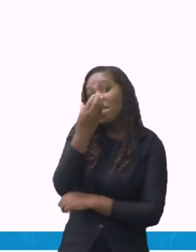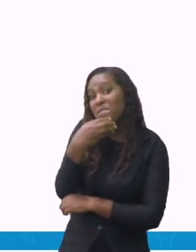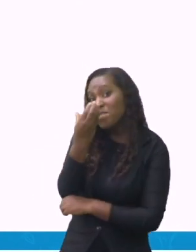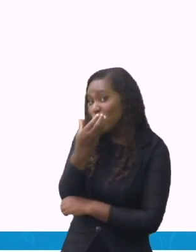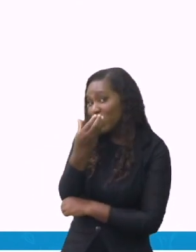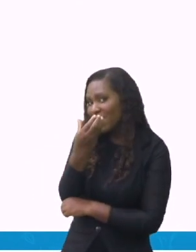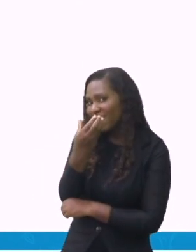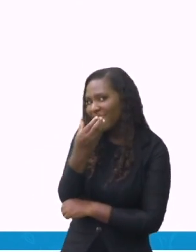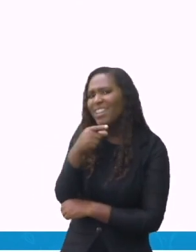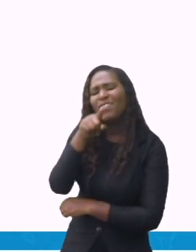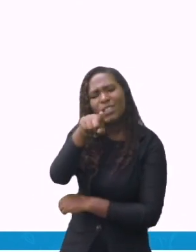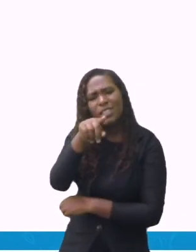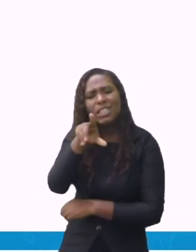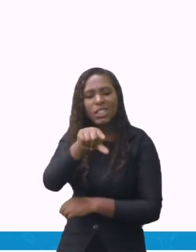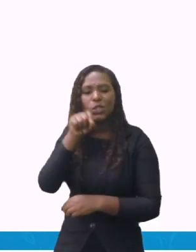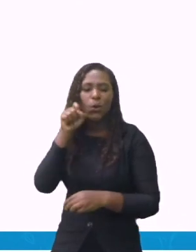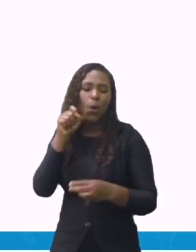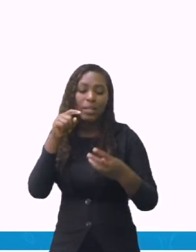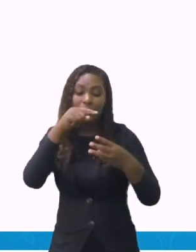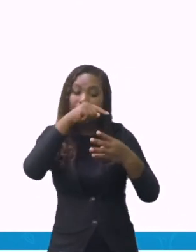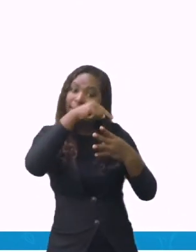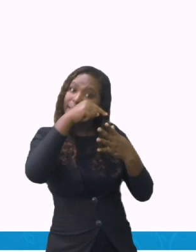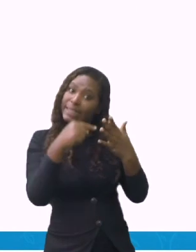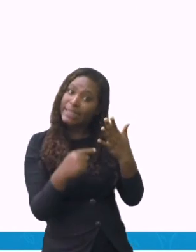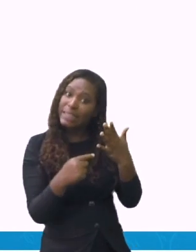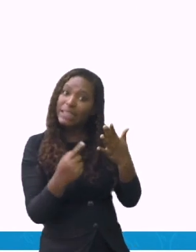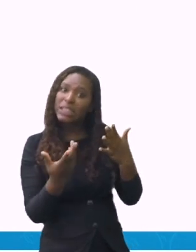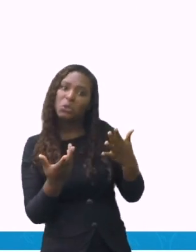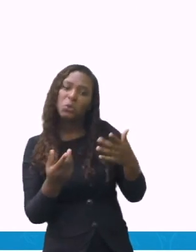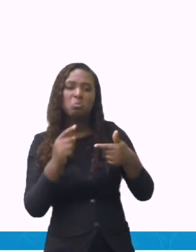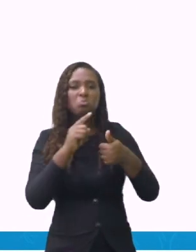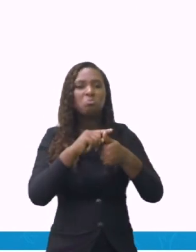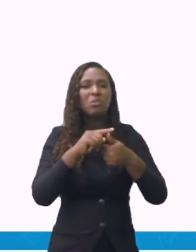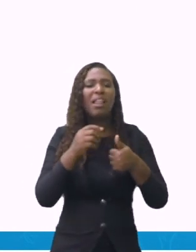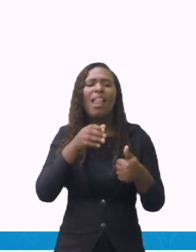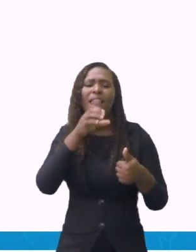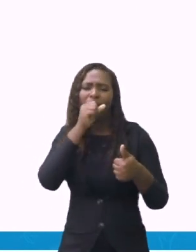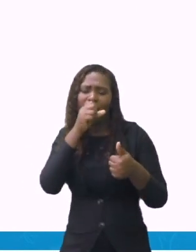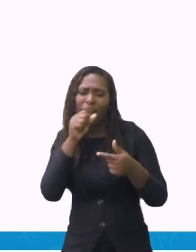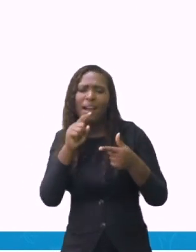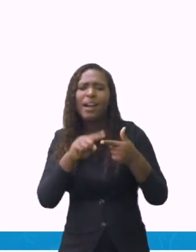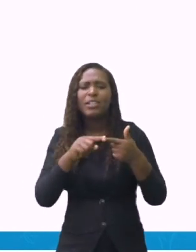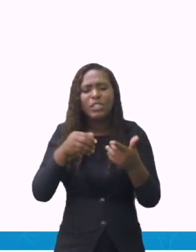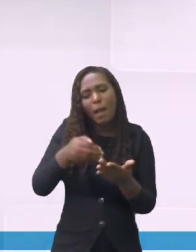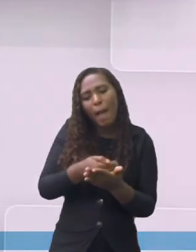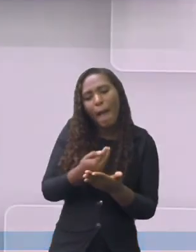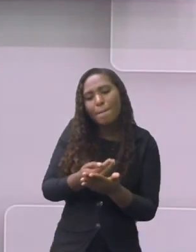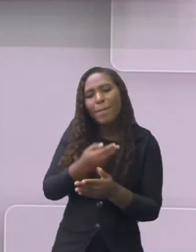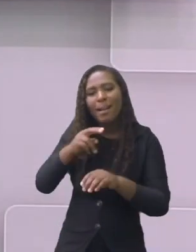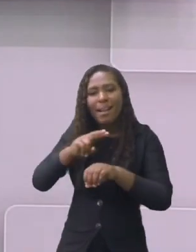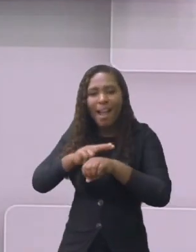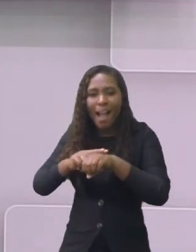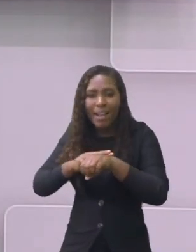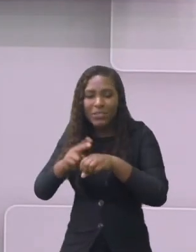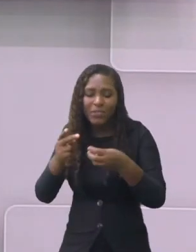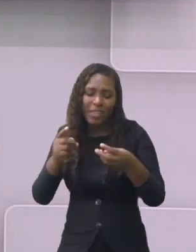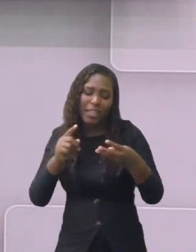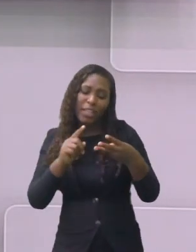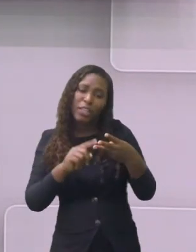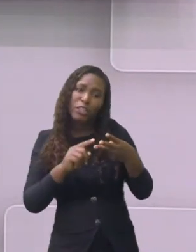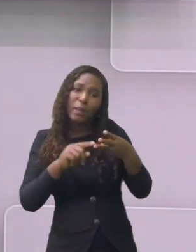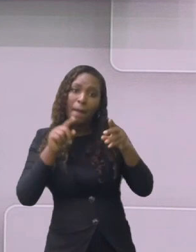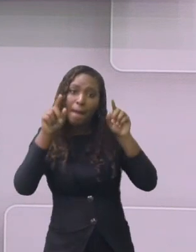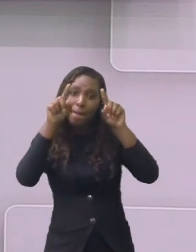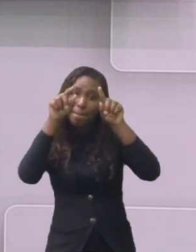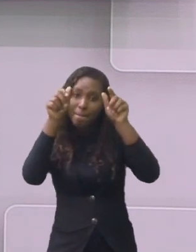frutas e escrever o nome dessas frutas. Laranja, abacate, pera. O importante é que